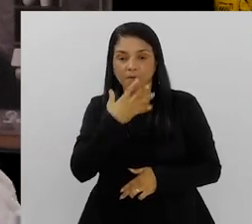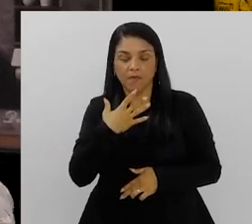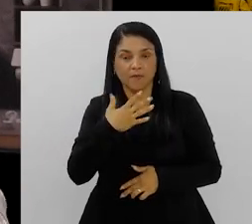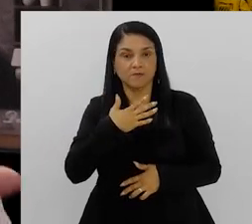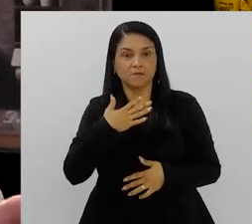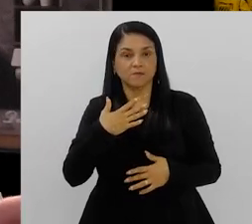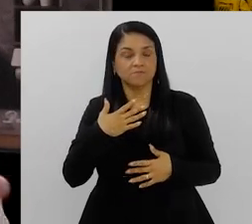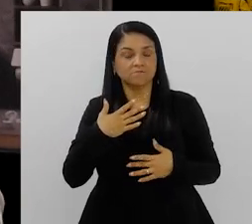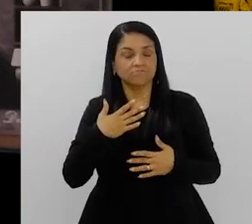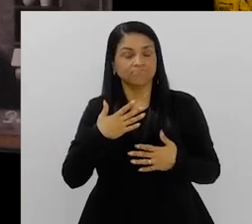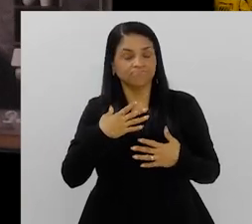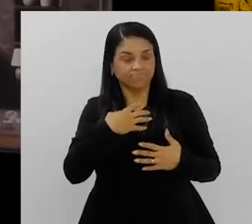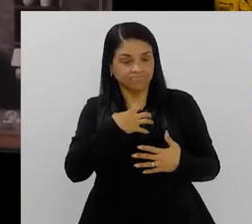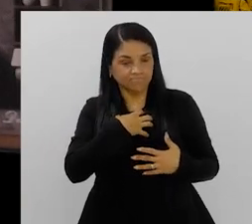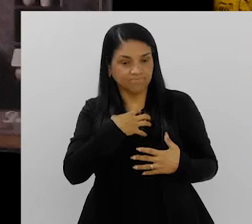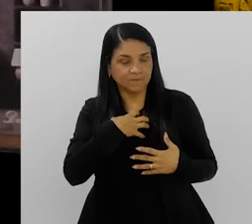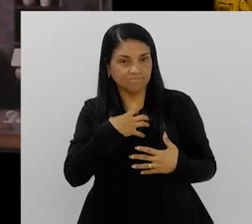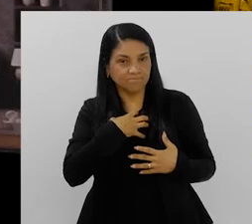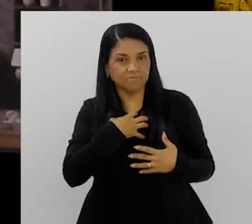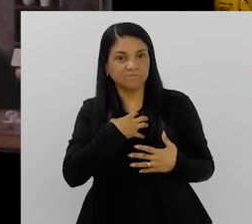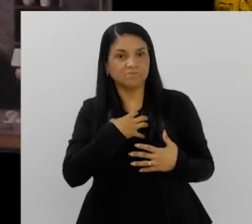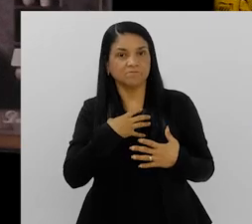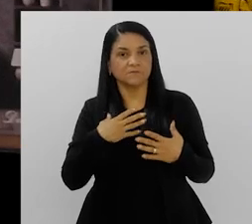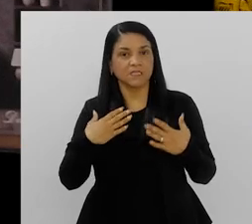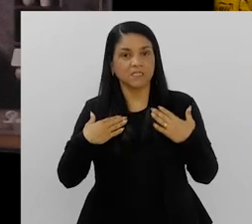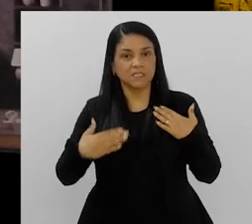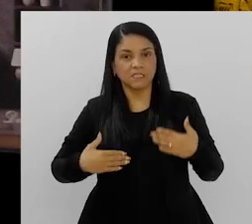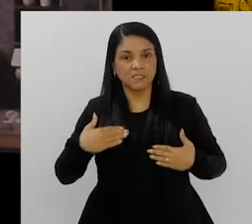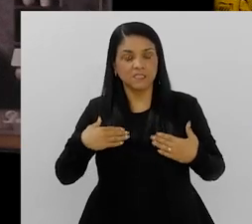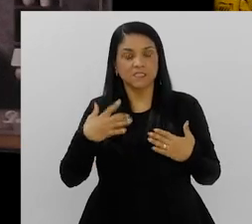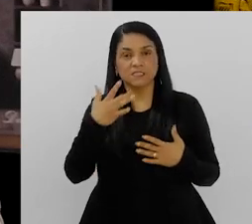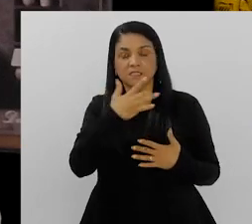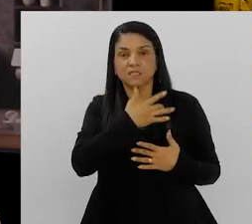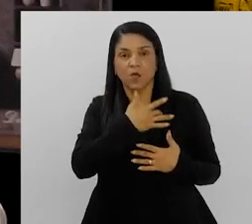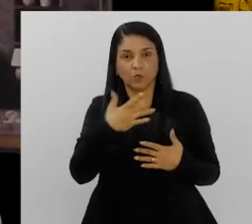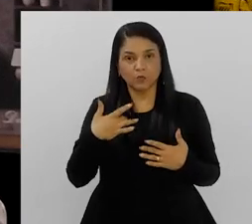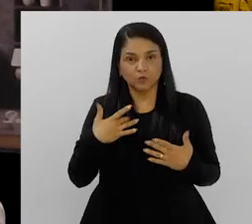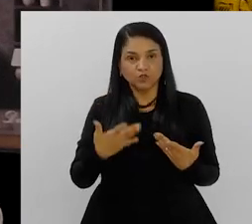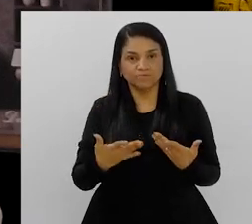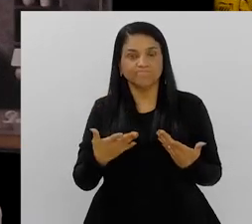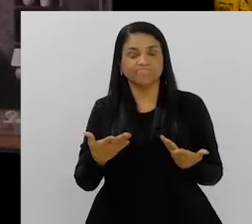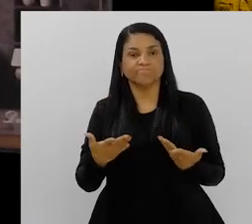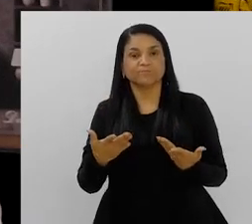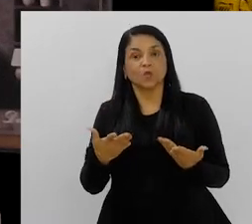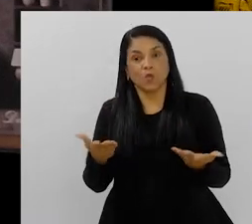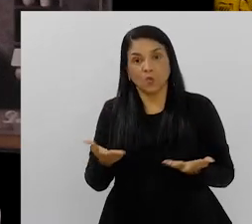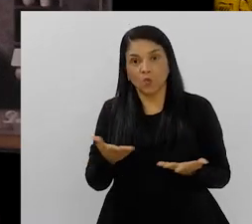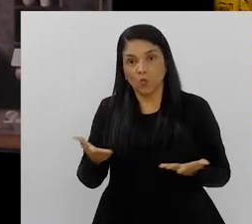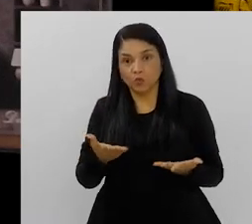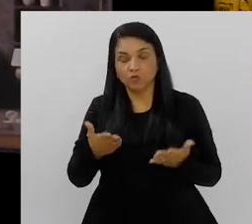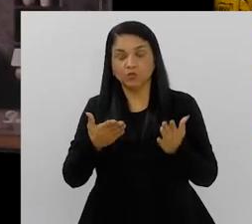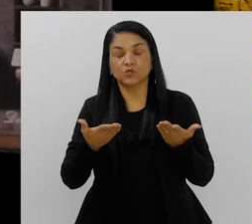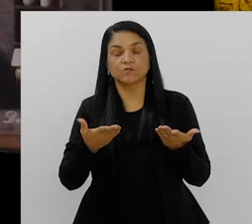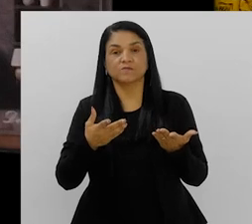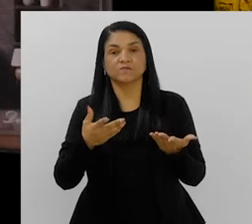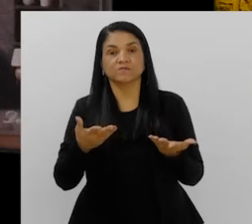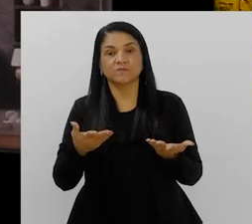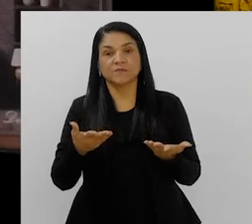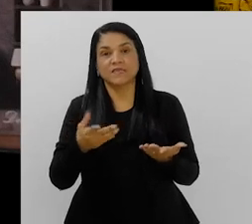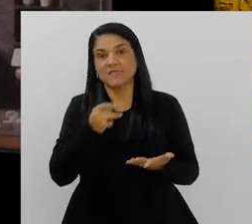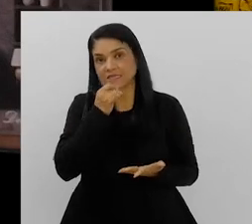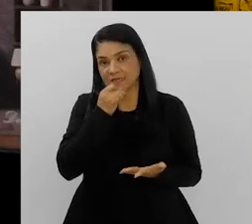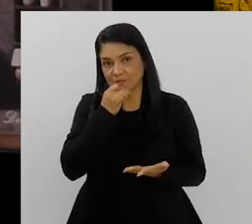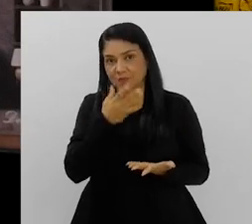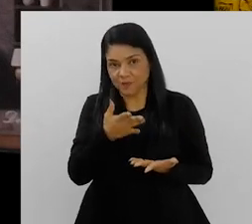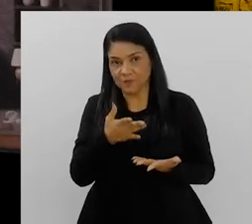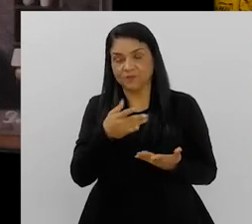físico, mental, enfim, propostas inatingíveis hoje no mundo, no dia de hoje, inclusive, né?